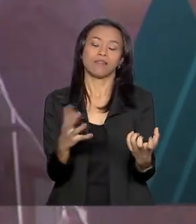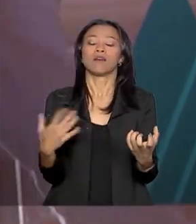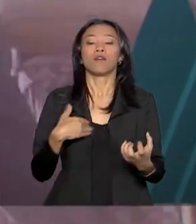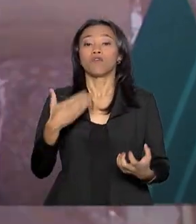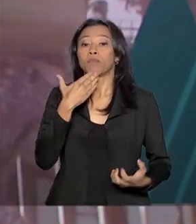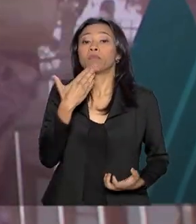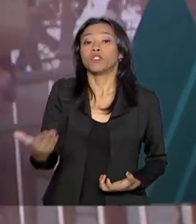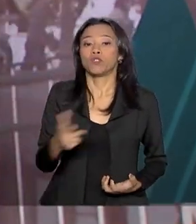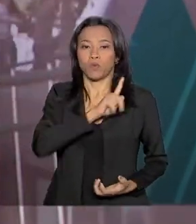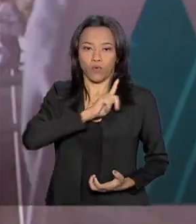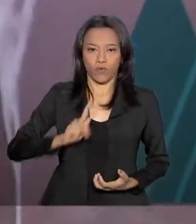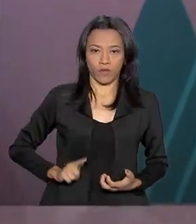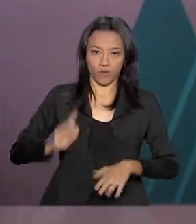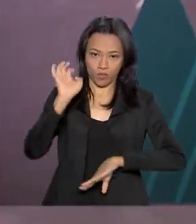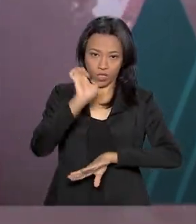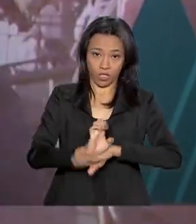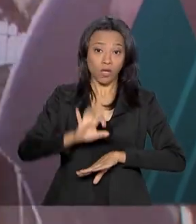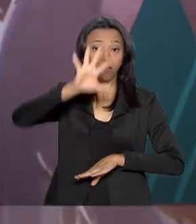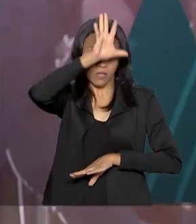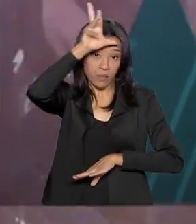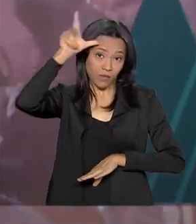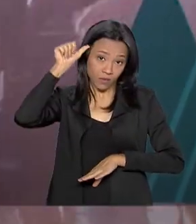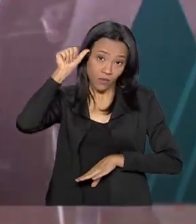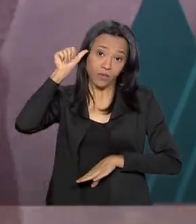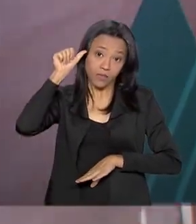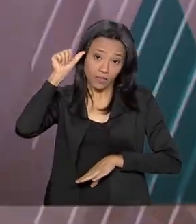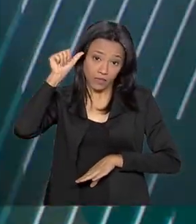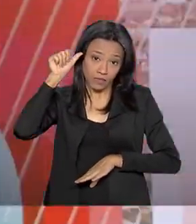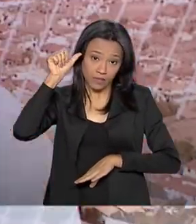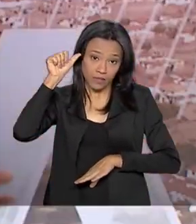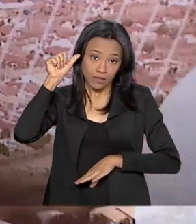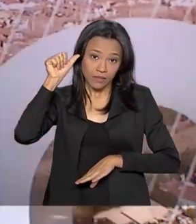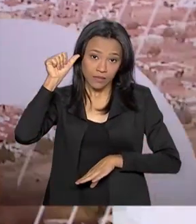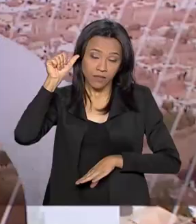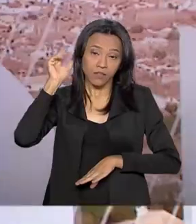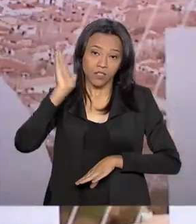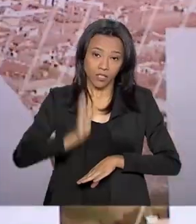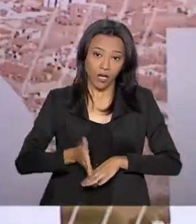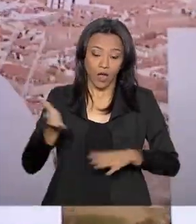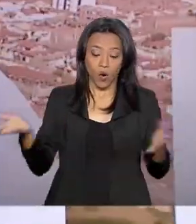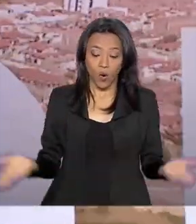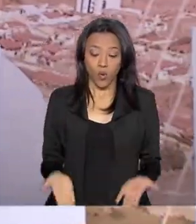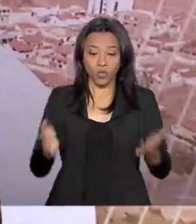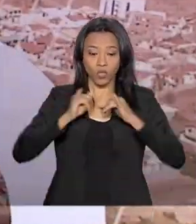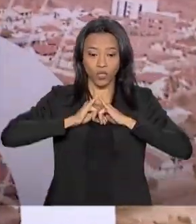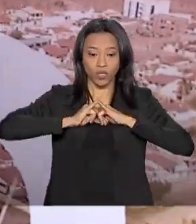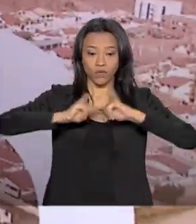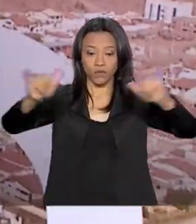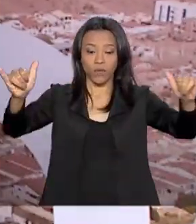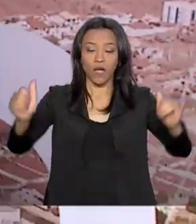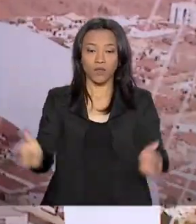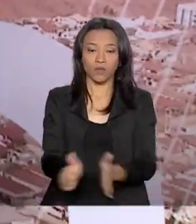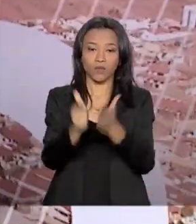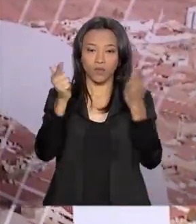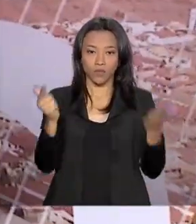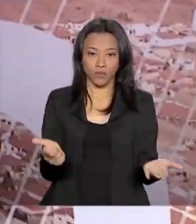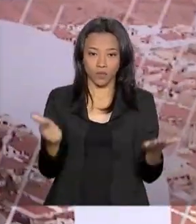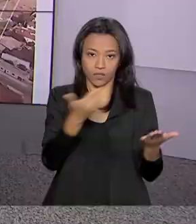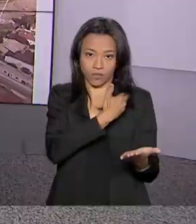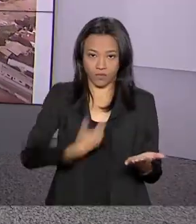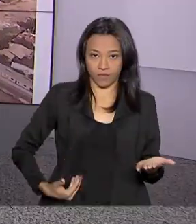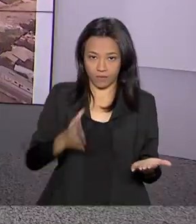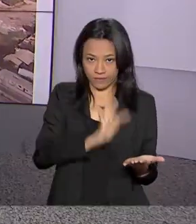Amazonas, Wilson Lima. A medida provisória foi, aliás, medida foi publicada hoje no Diário Oficial da União.